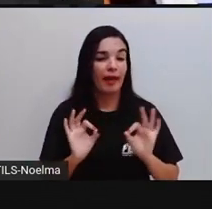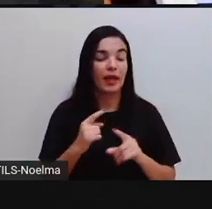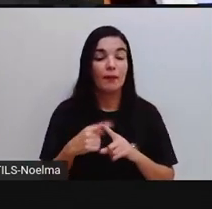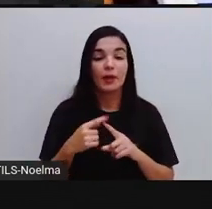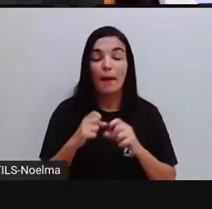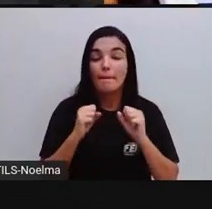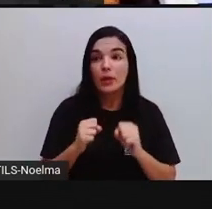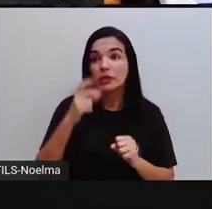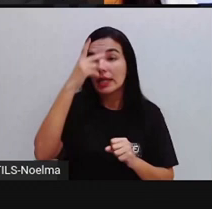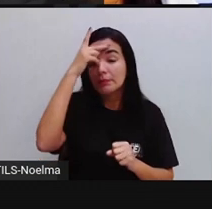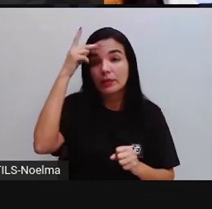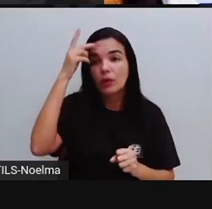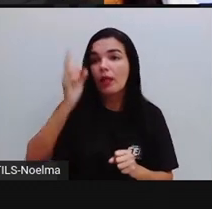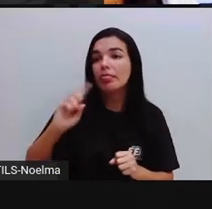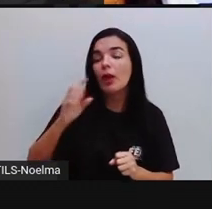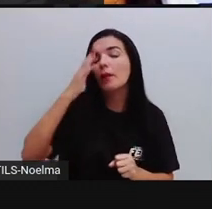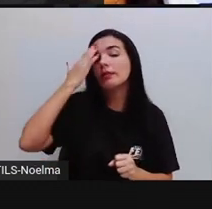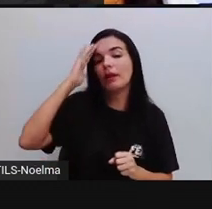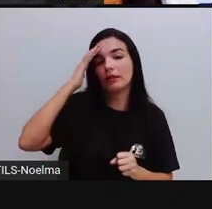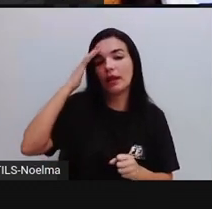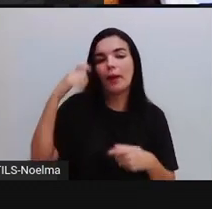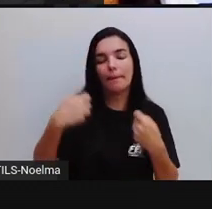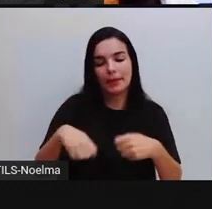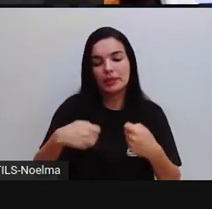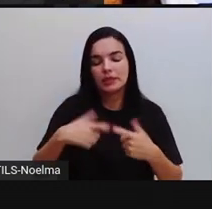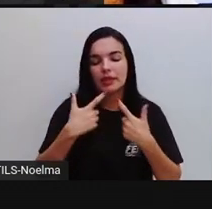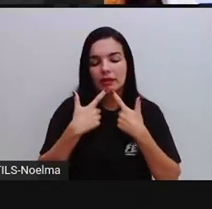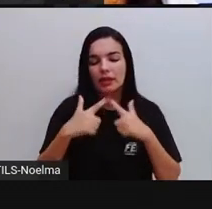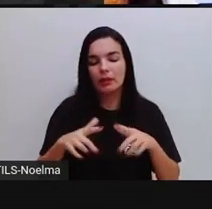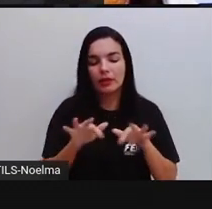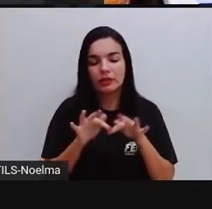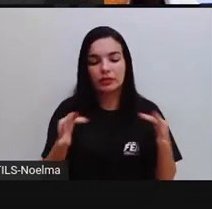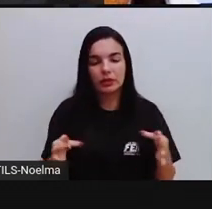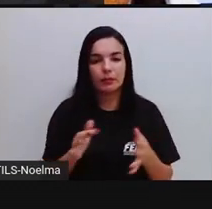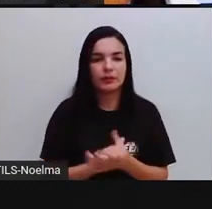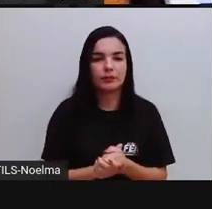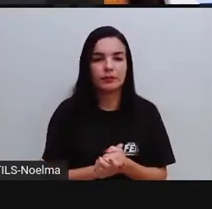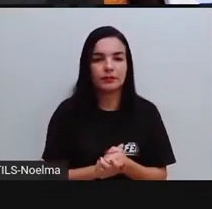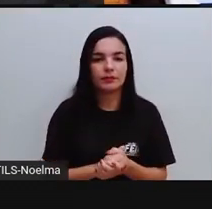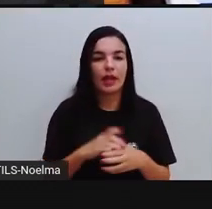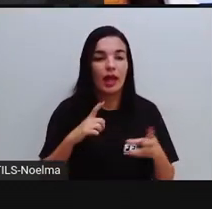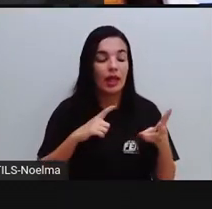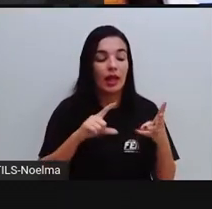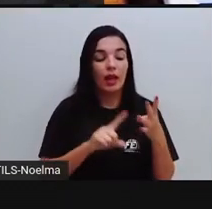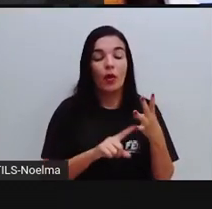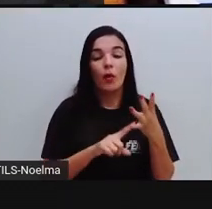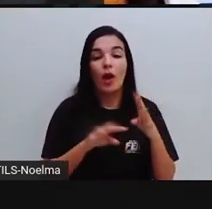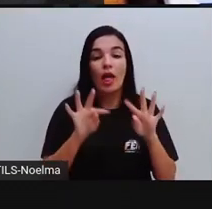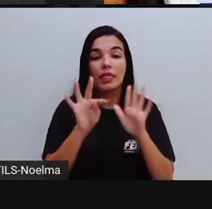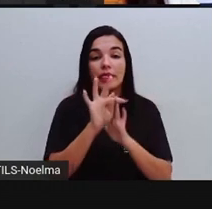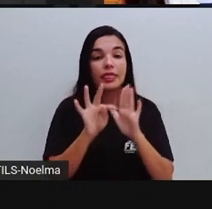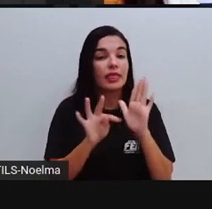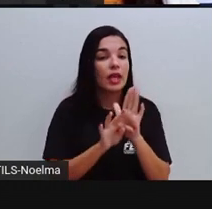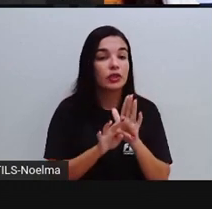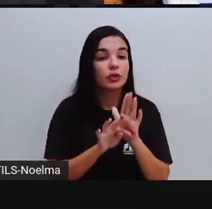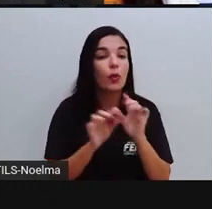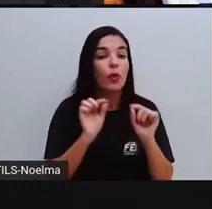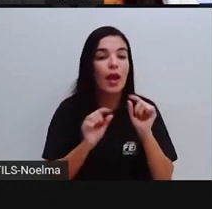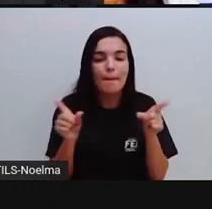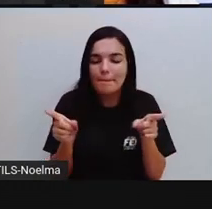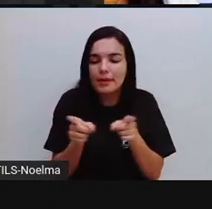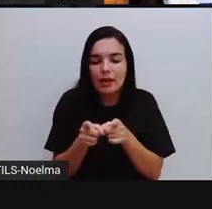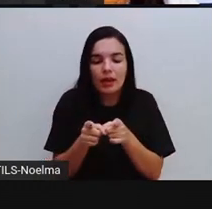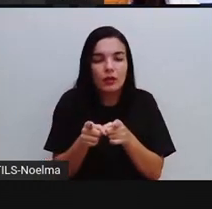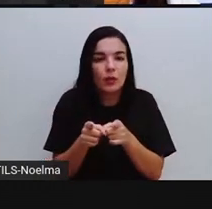entender, né? Então, necessita-se de ter uma linguagem simples. E também tem que ser textos relativamente curtos. Como eu disse para